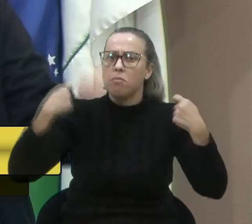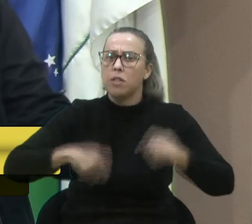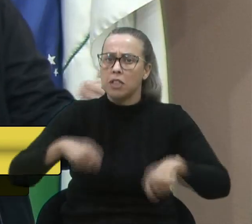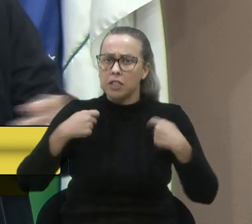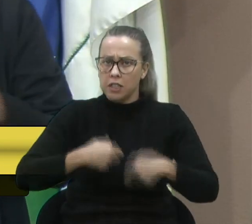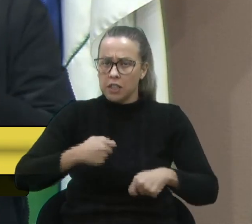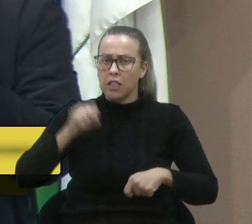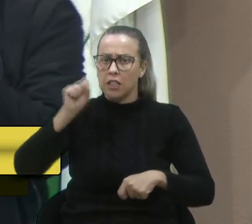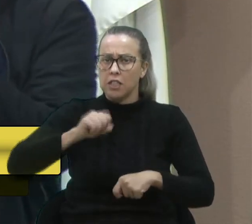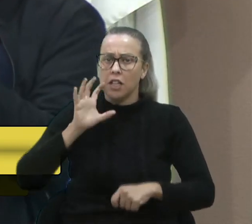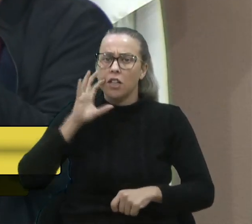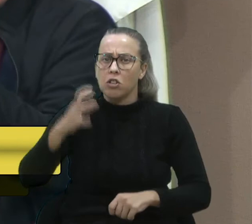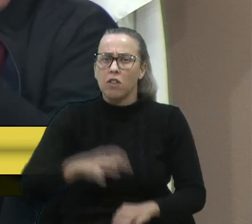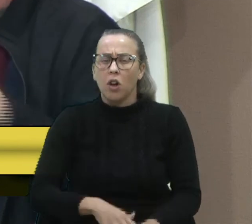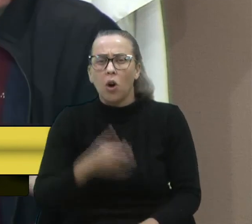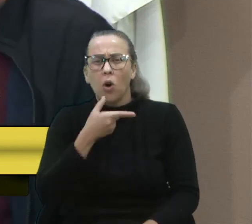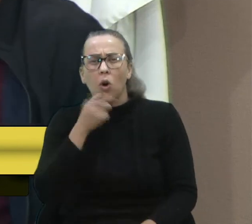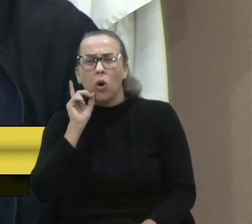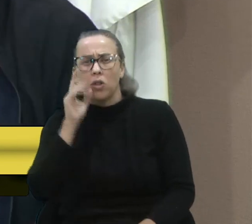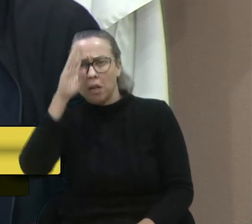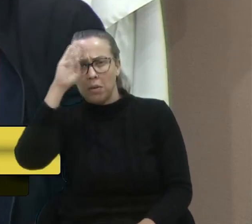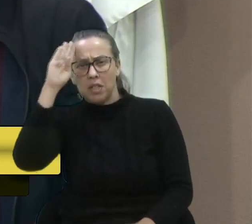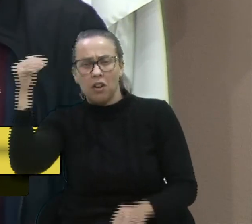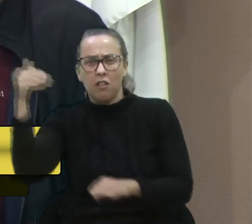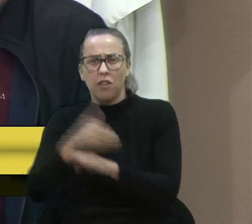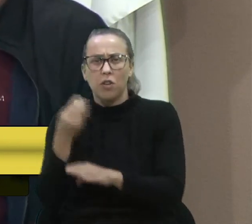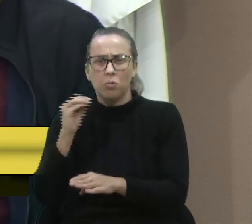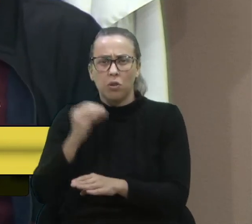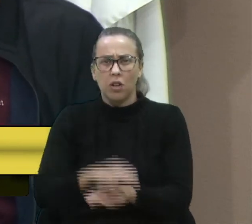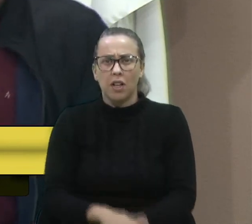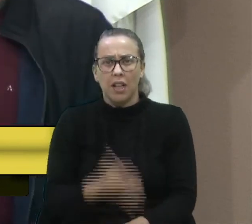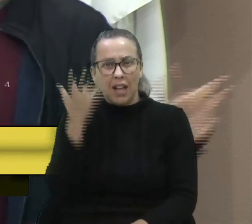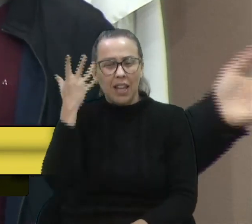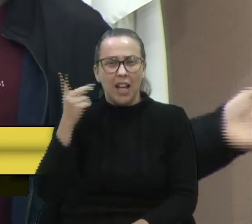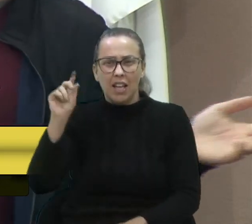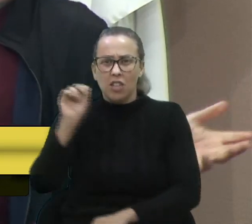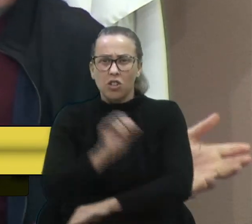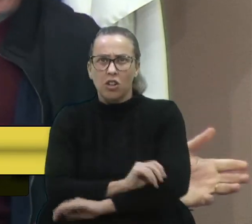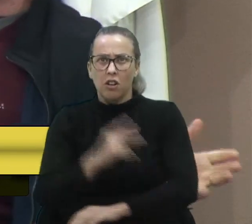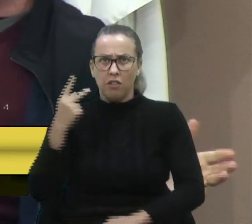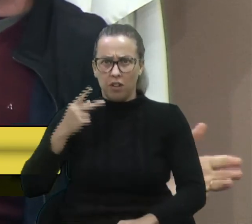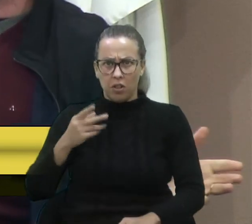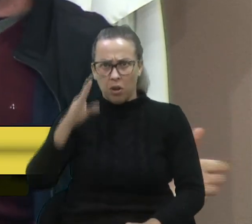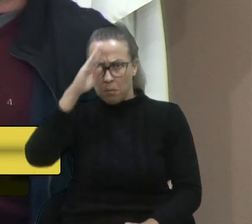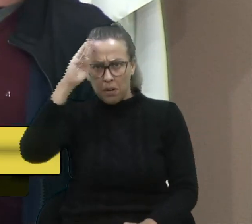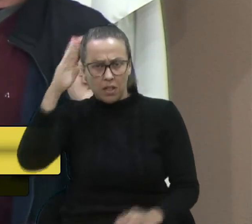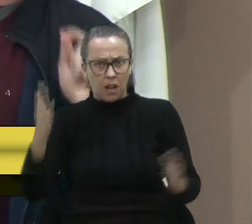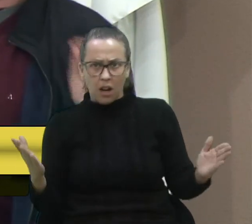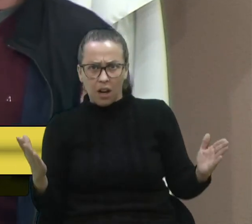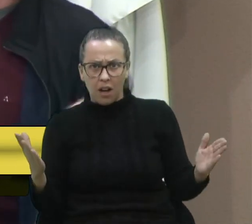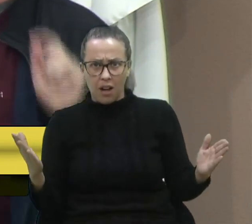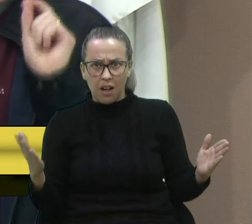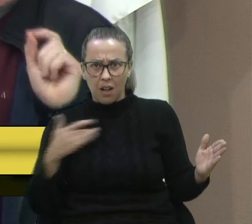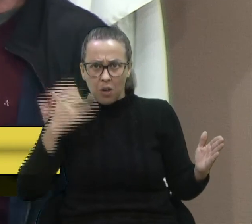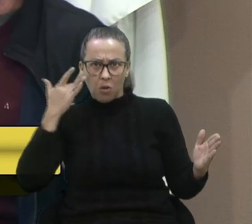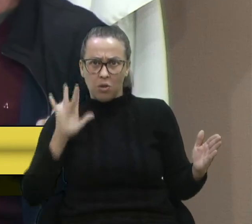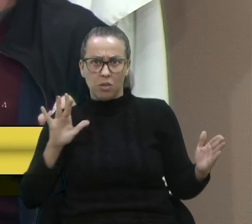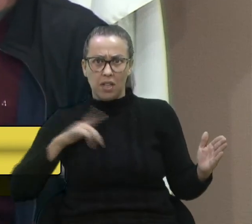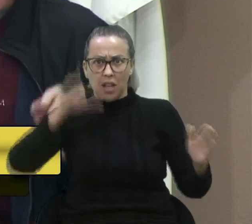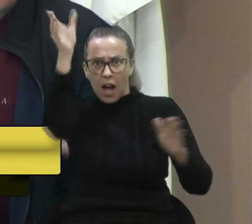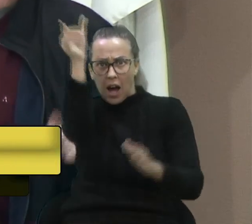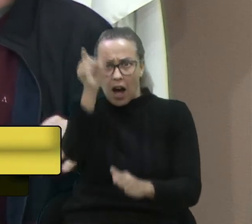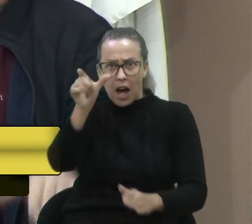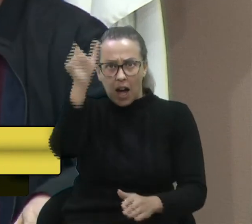resolver o problema. Ontem, o vereador Bressan veio de Porto Alegre, eu vim há dez dias atrás. Vereador Bressan, eu não sei se a Lua